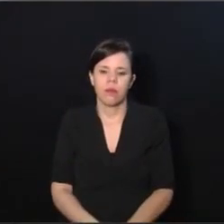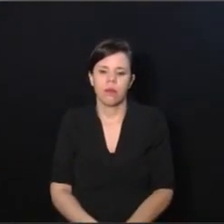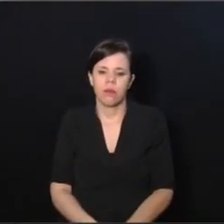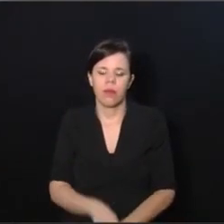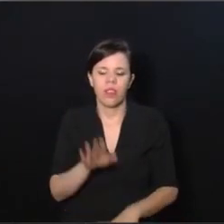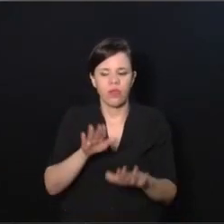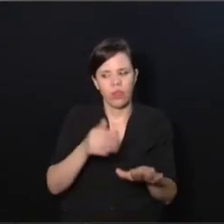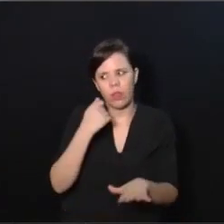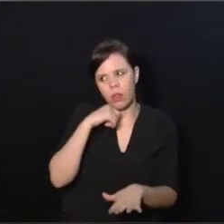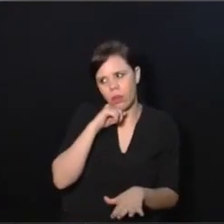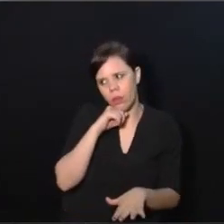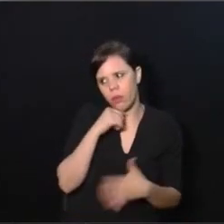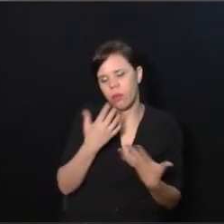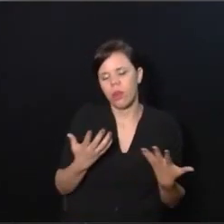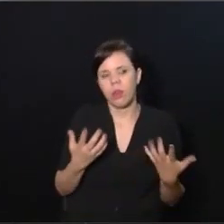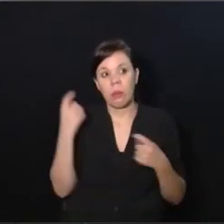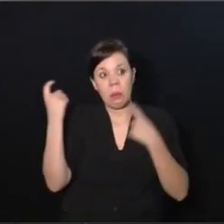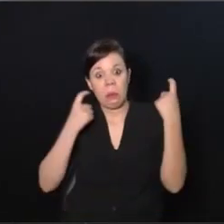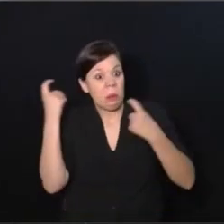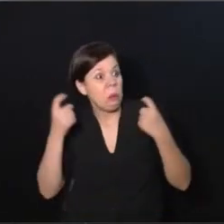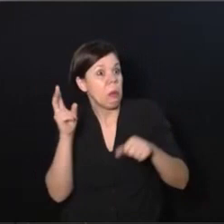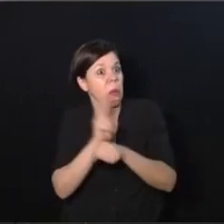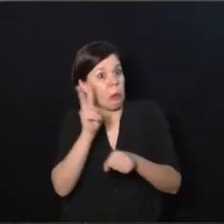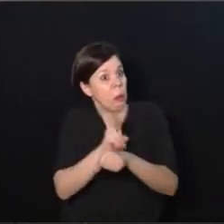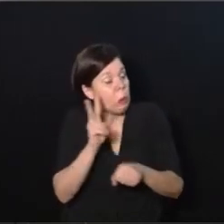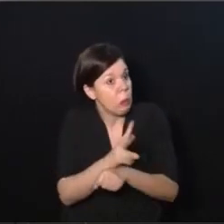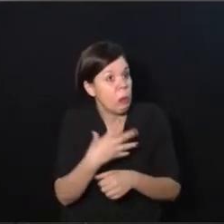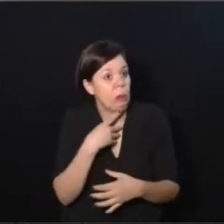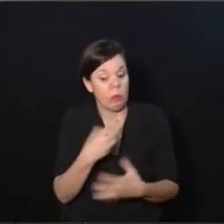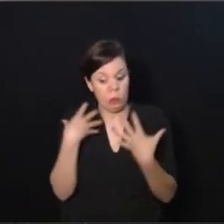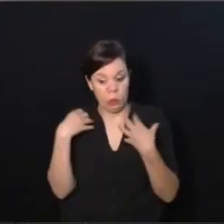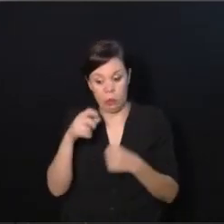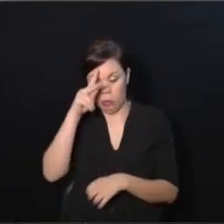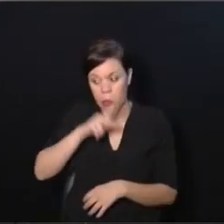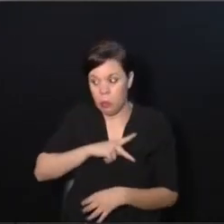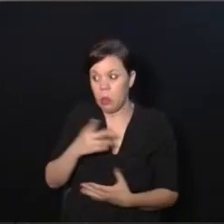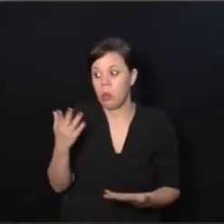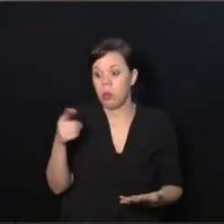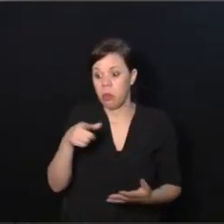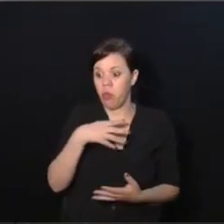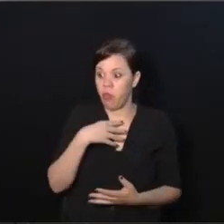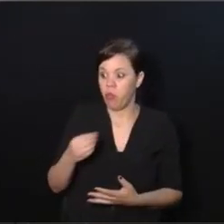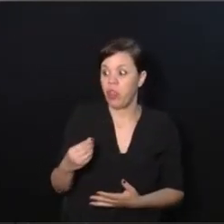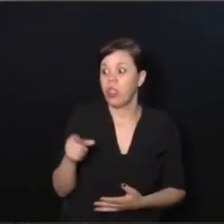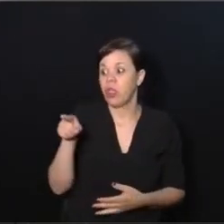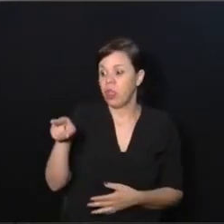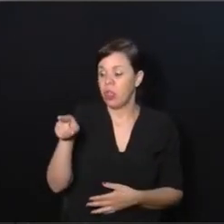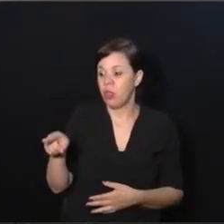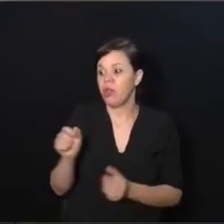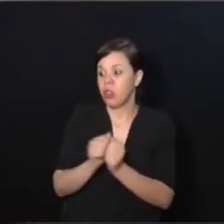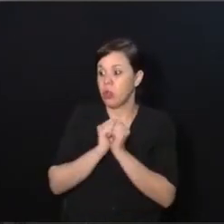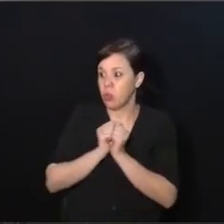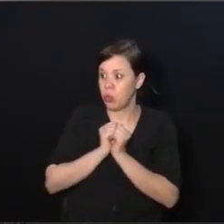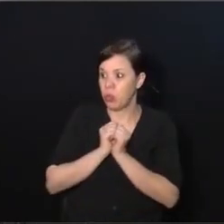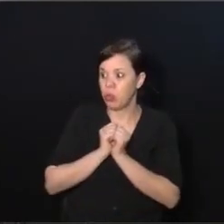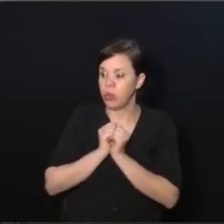se afoga tanto em querer cuidar do filho e ela assume para si própria porque ela sabe que o filho no final das contas vai ficar com ela